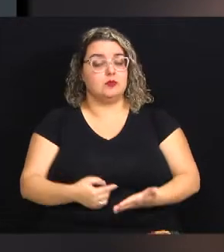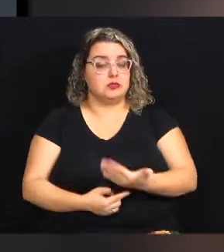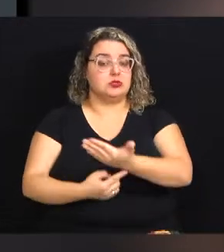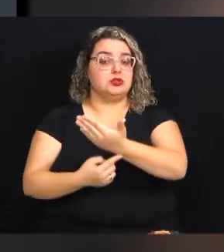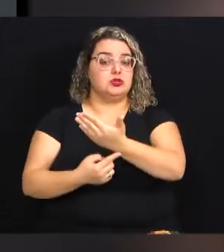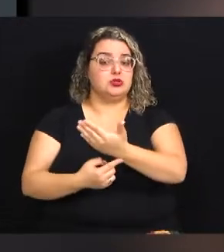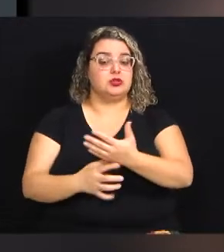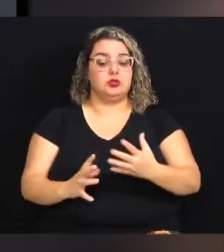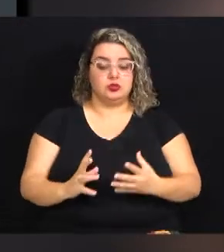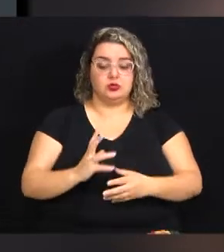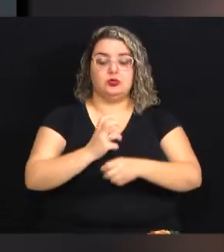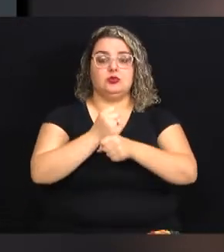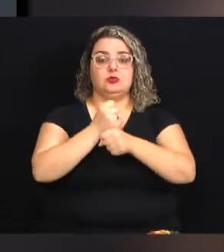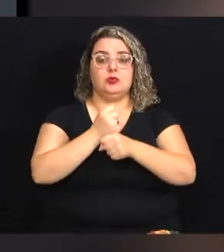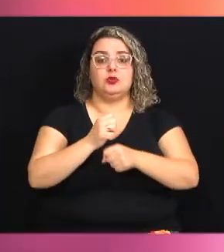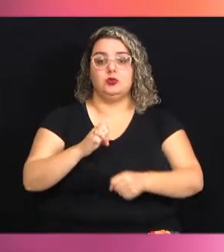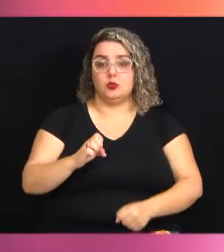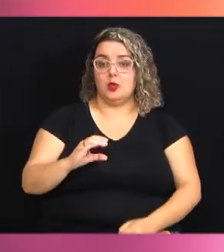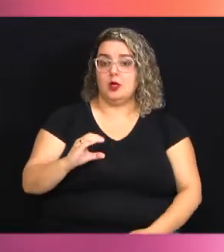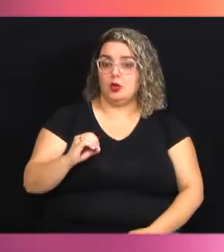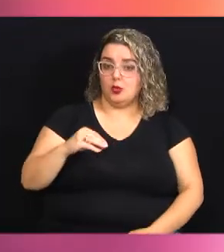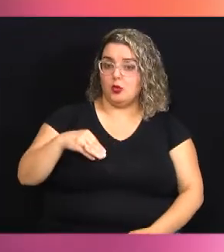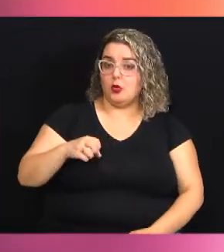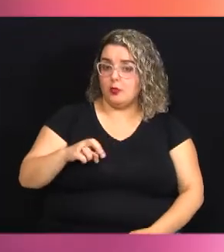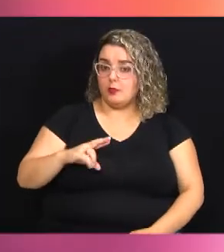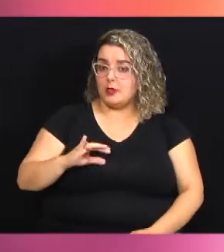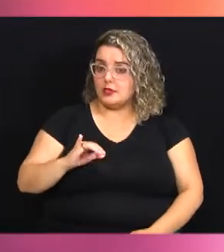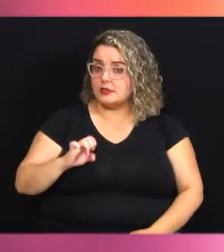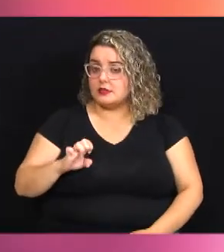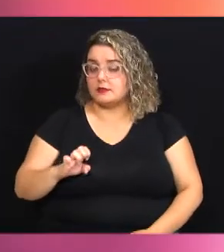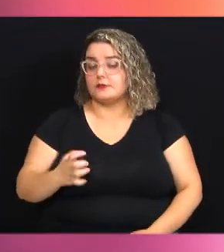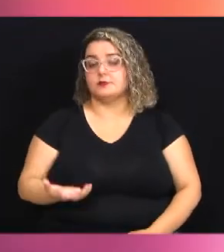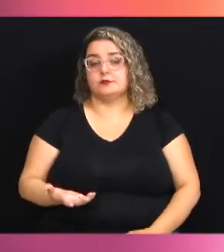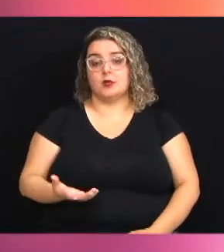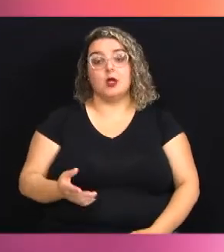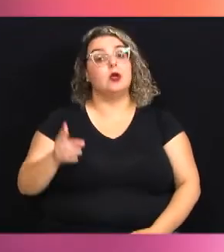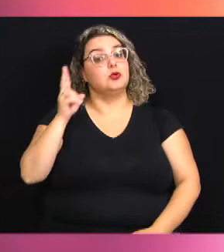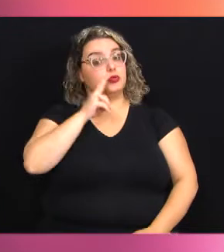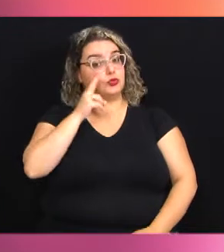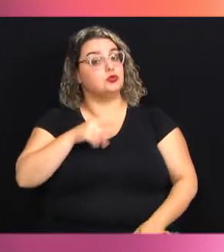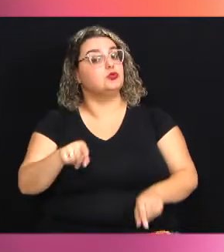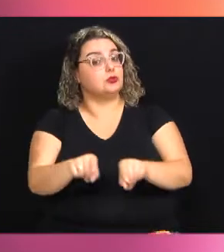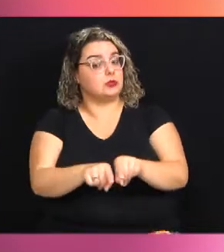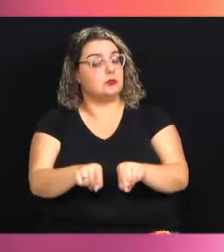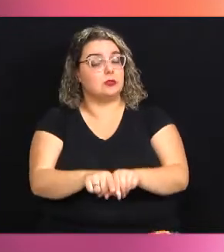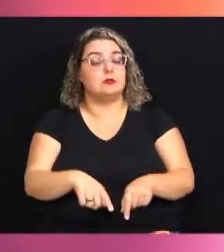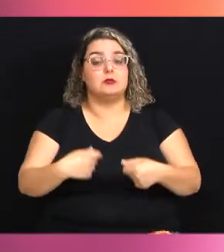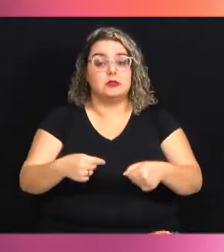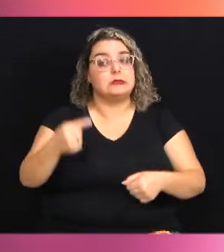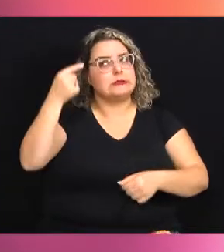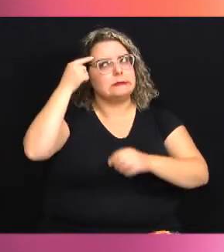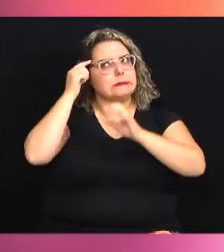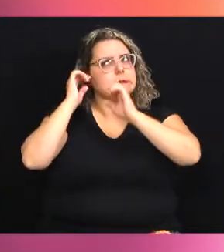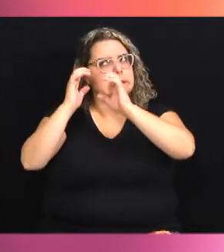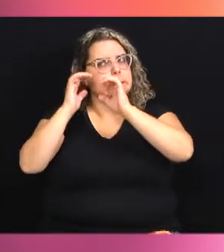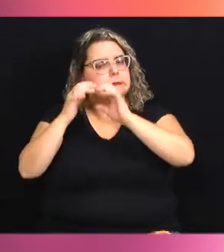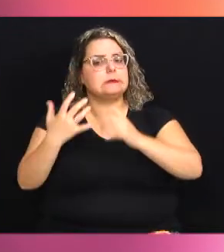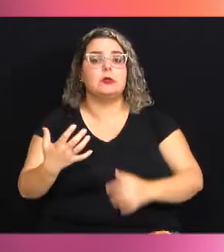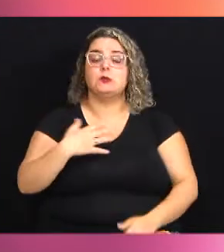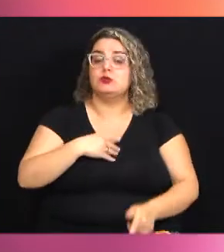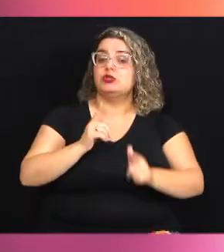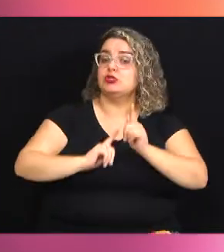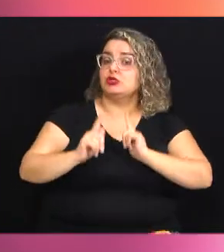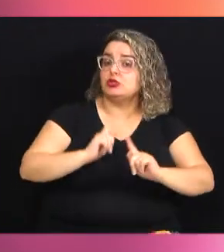e o fortalecimento do e-commerce. O sentido de urgência, no entanto, também demandou repensar os modos de